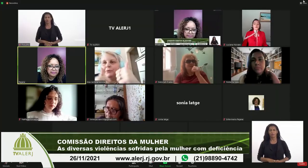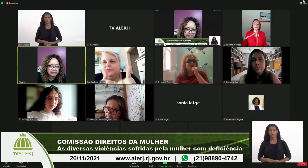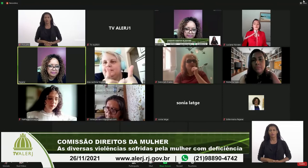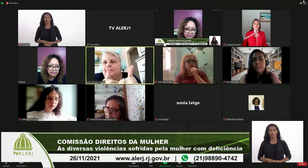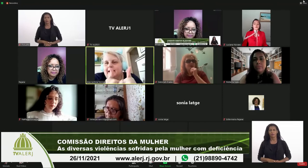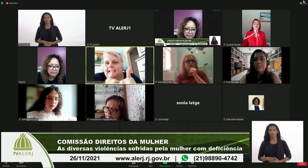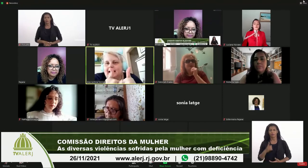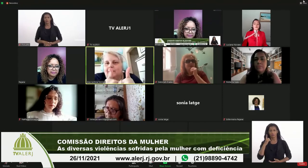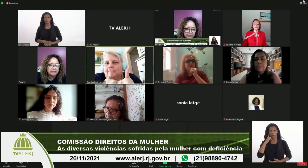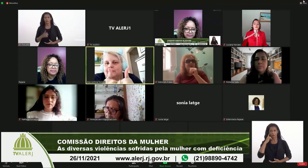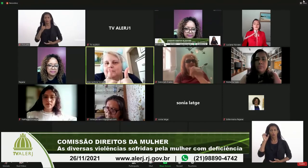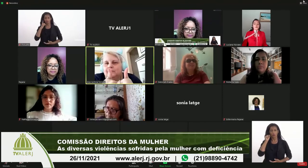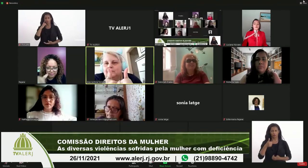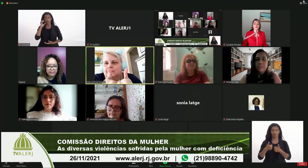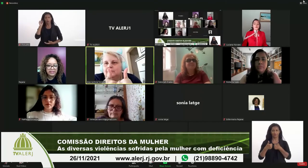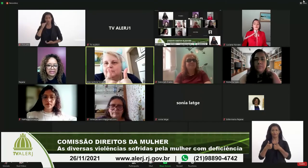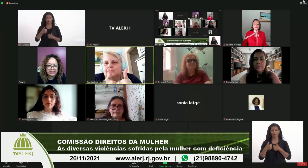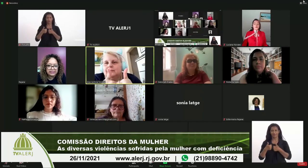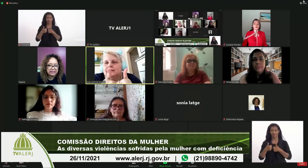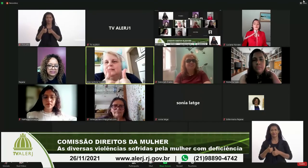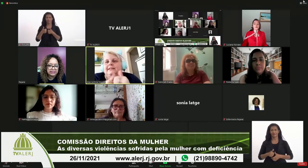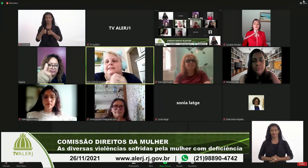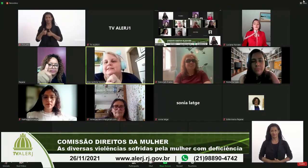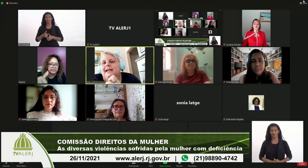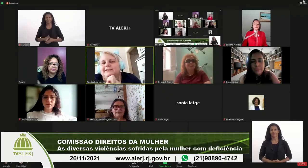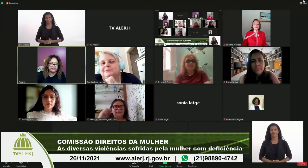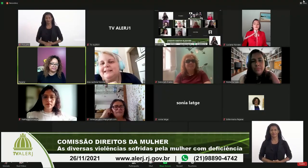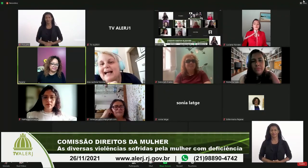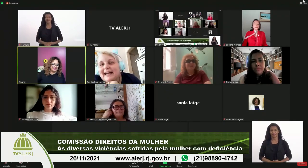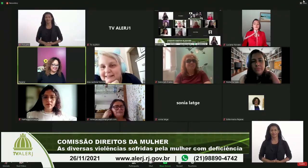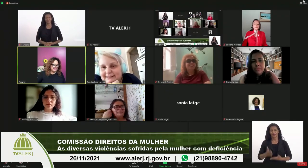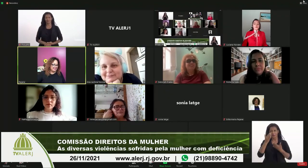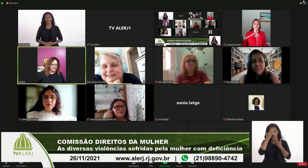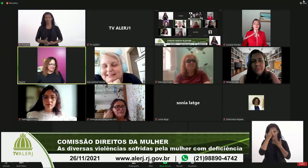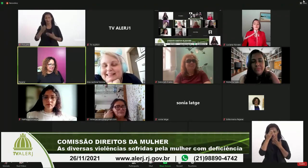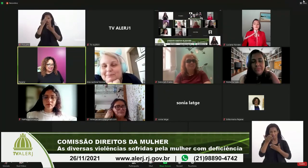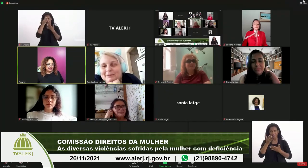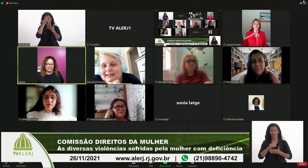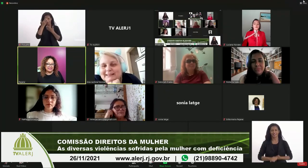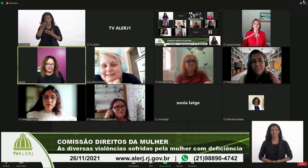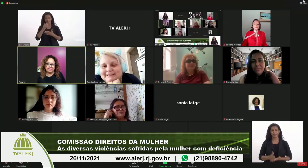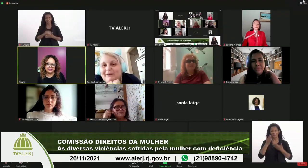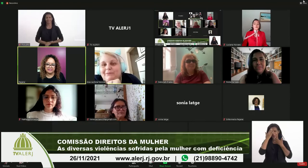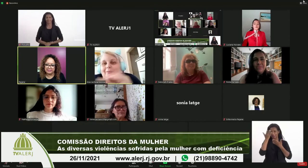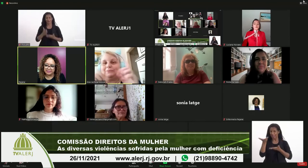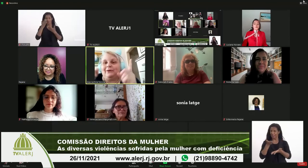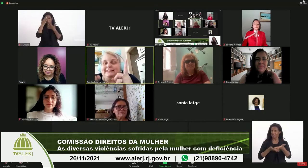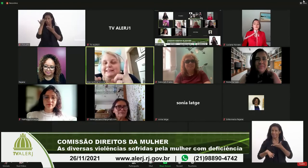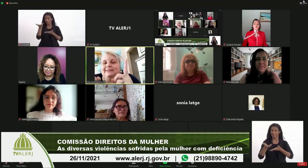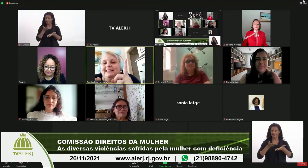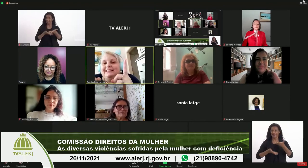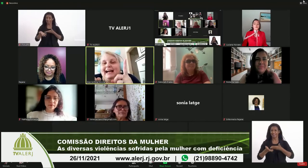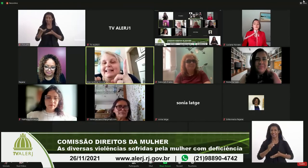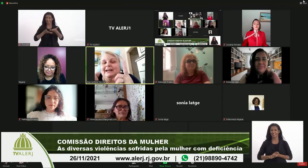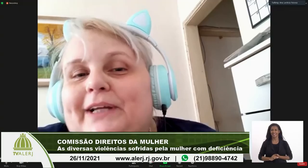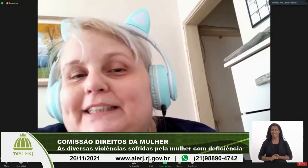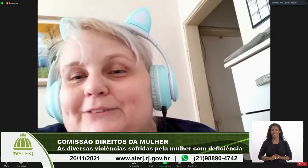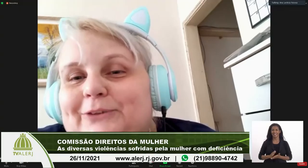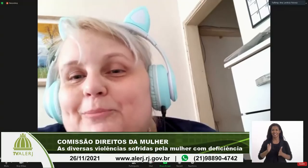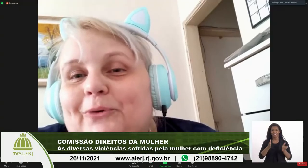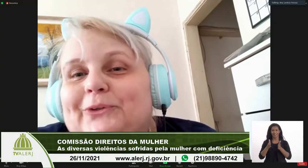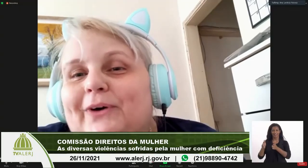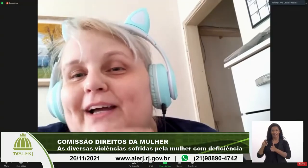Estão me ouvindo? Está legal? Está tranquilo. Gente, obrigada, obrigada pela participação, com exceção da Natália,